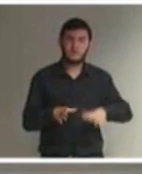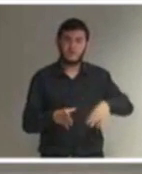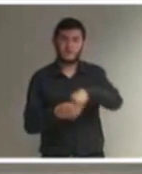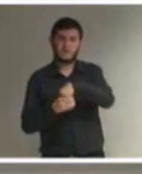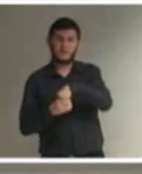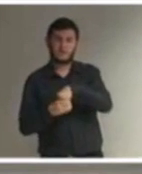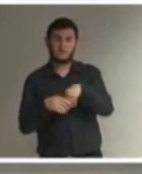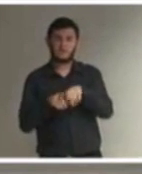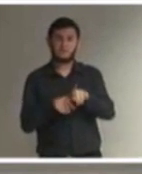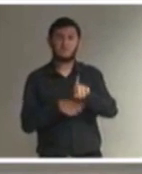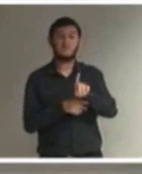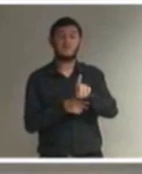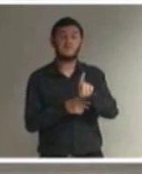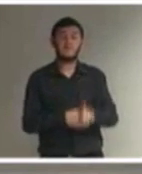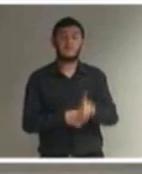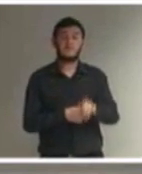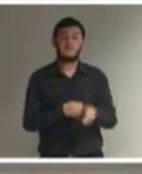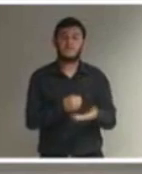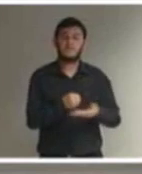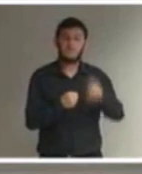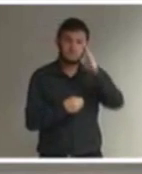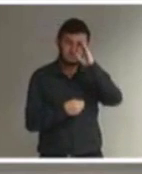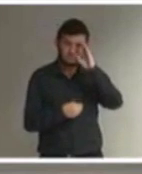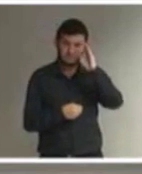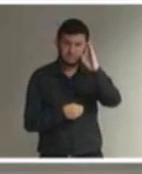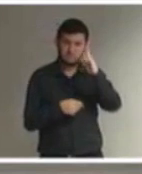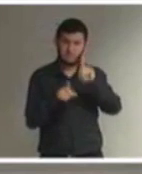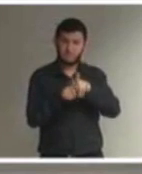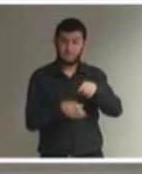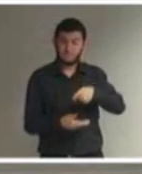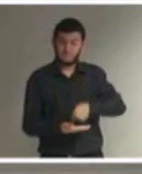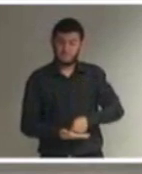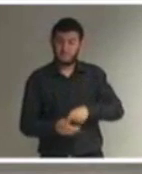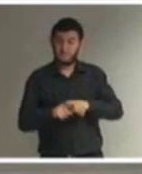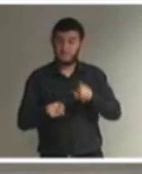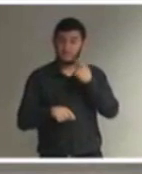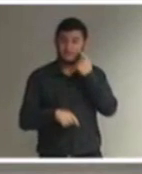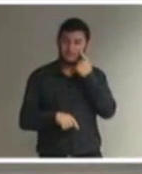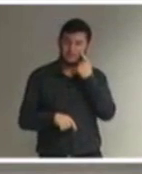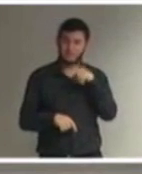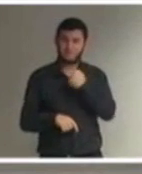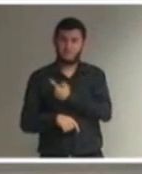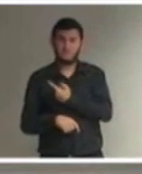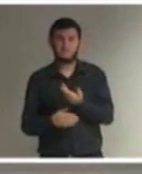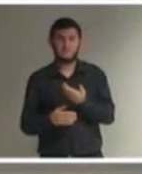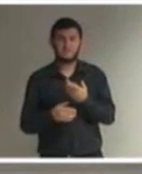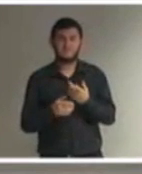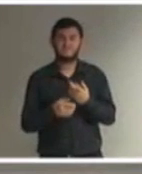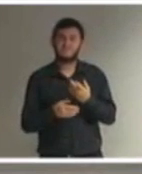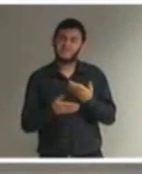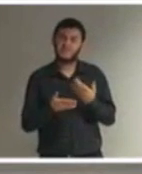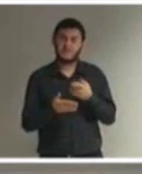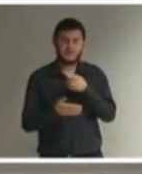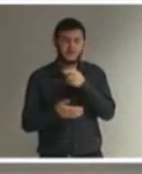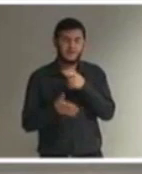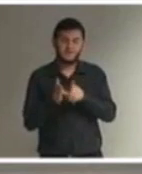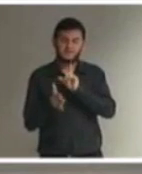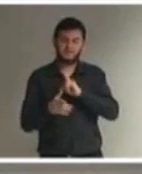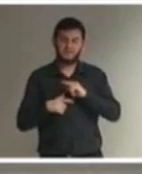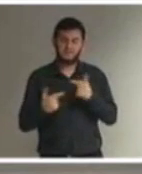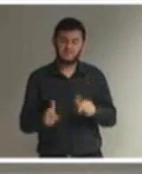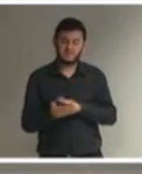nessa obrigatoriedade. Mas, ainda não se dizia expressamente isso na Constituição